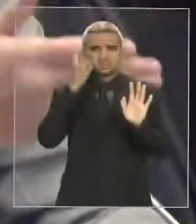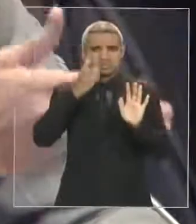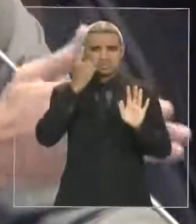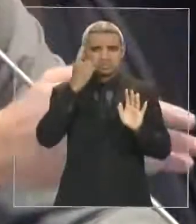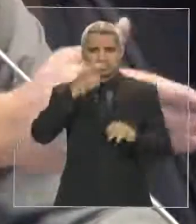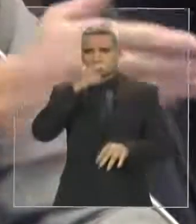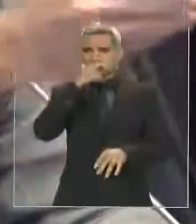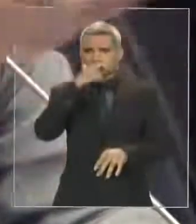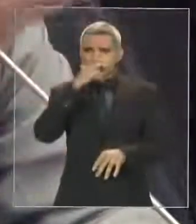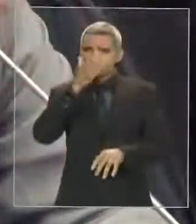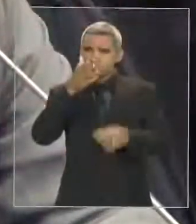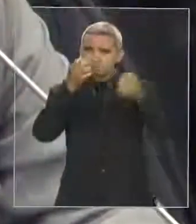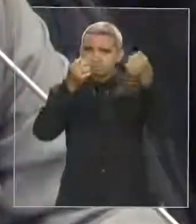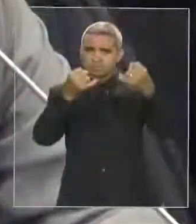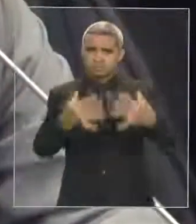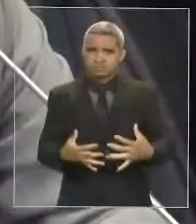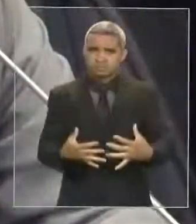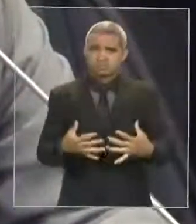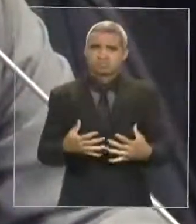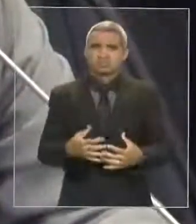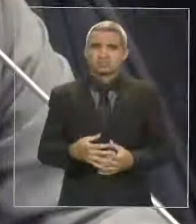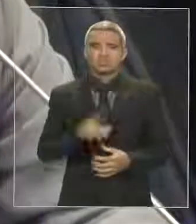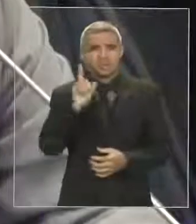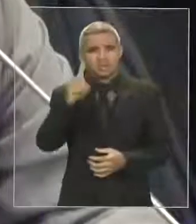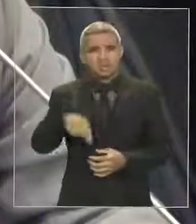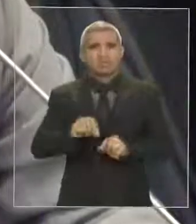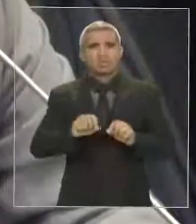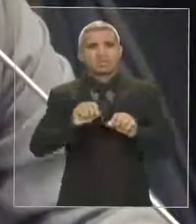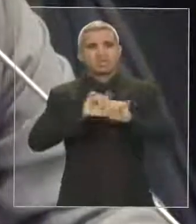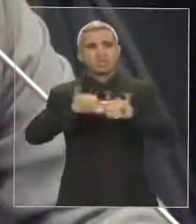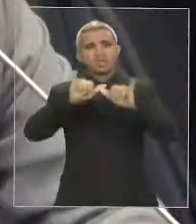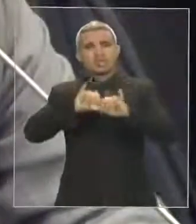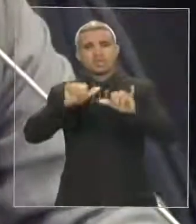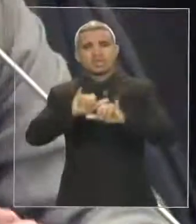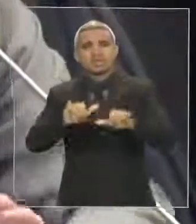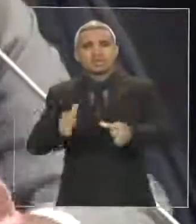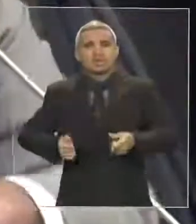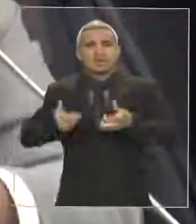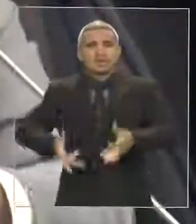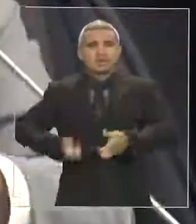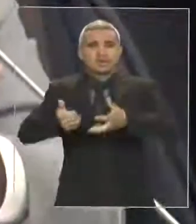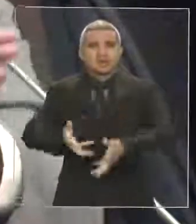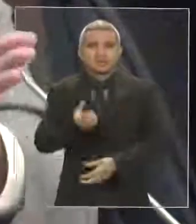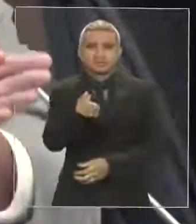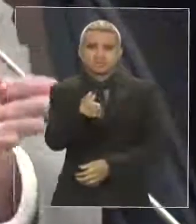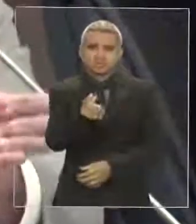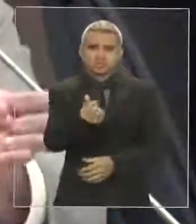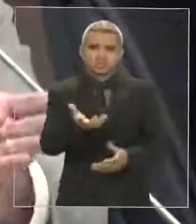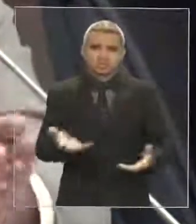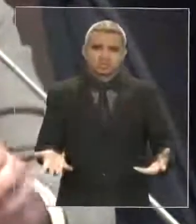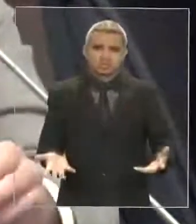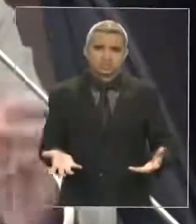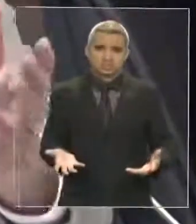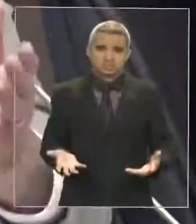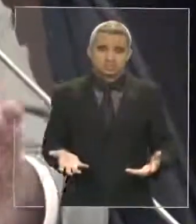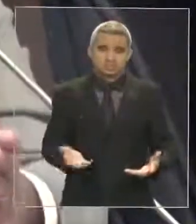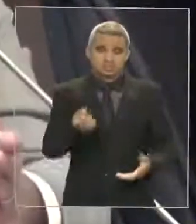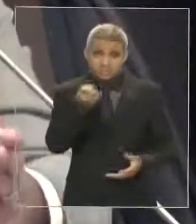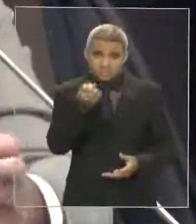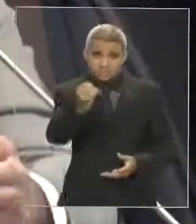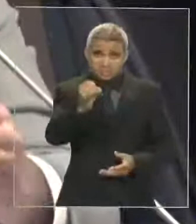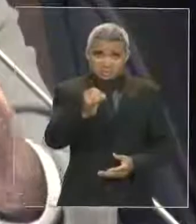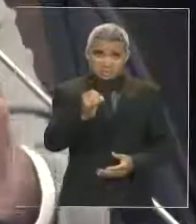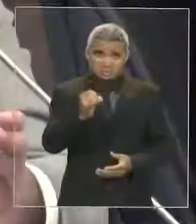colocações, uma propaganda com dinheiro público. Se não for, se for negado, vou fazer uma